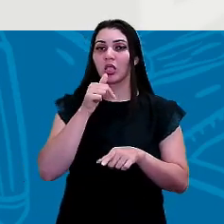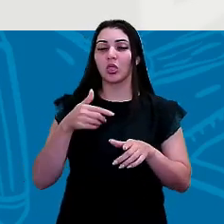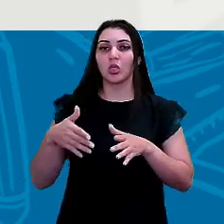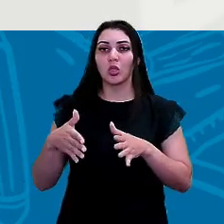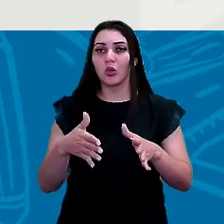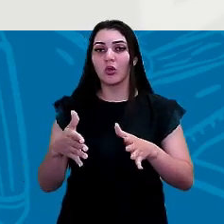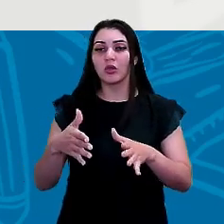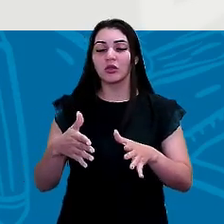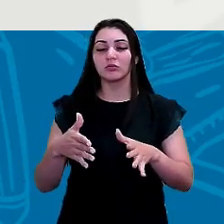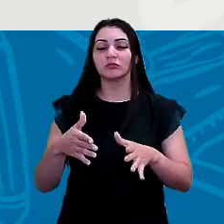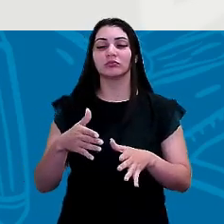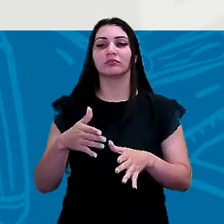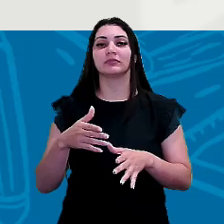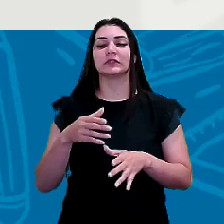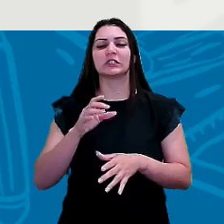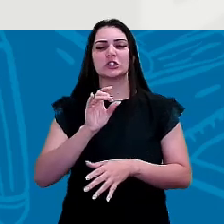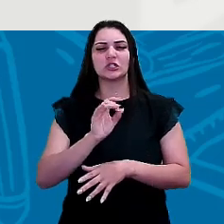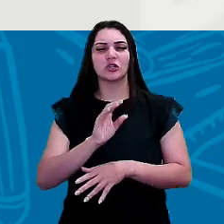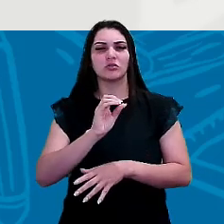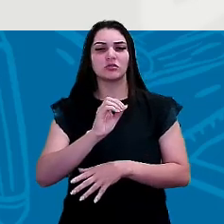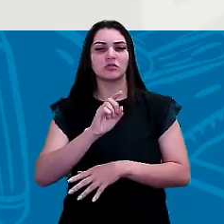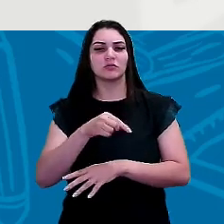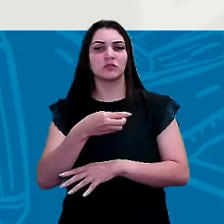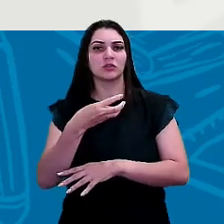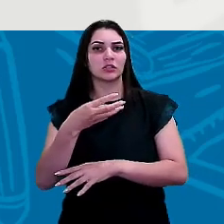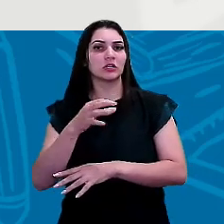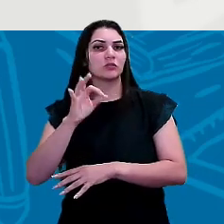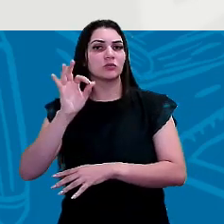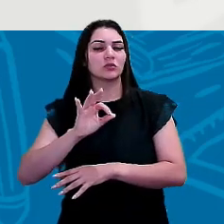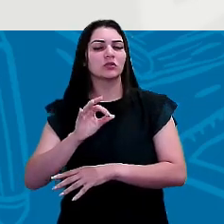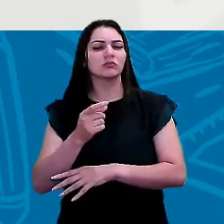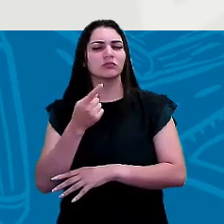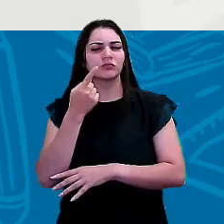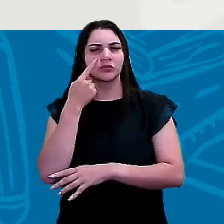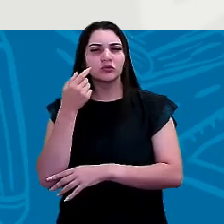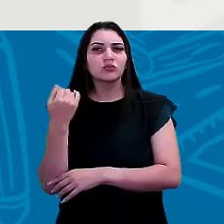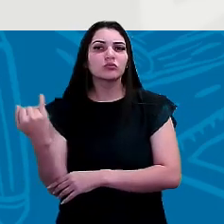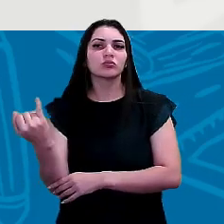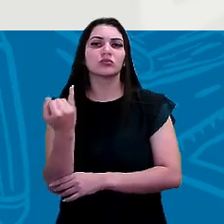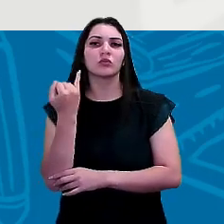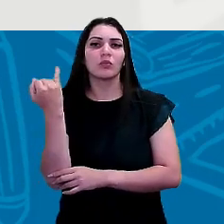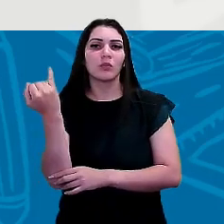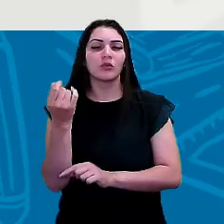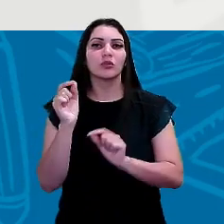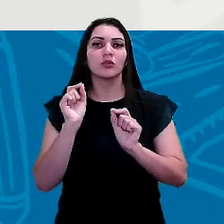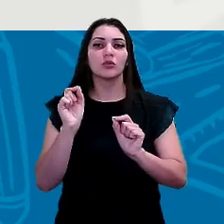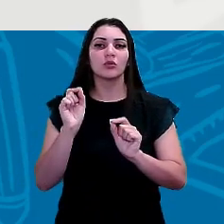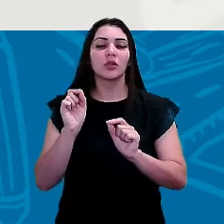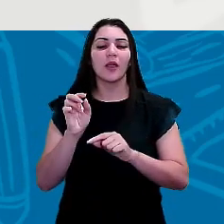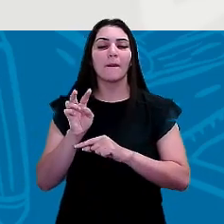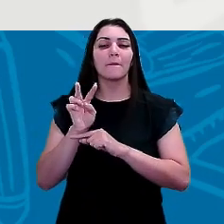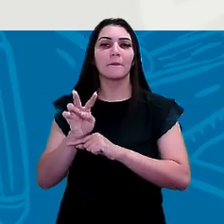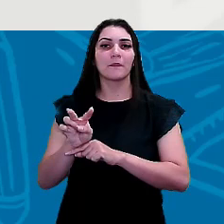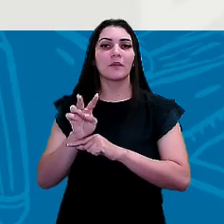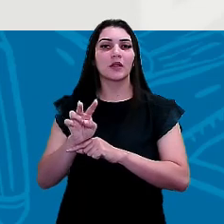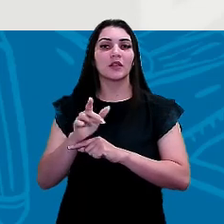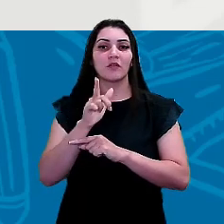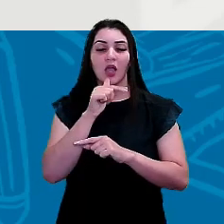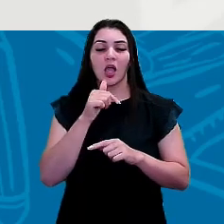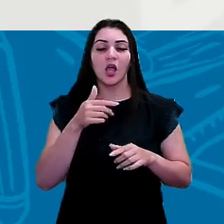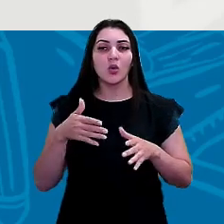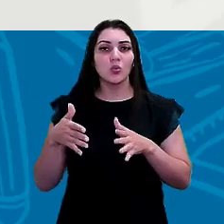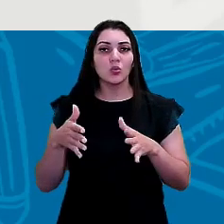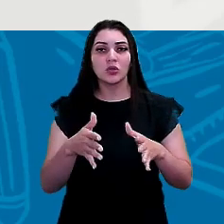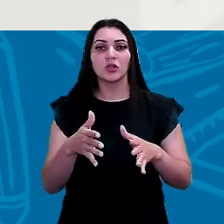0,3%. Então vê como é importante a gente preservar os rios e os lagos, né? Contra a